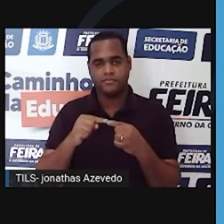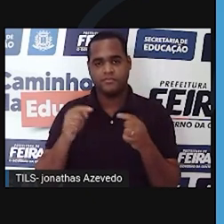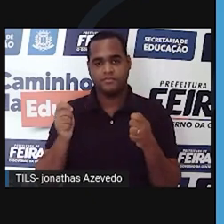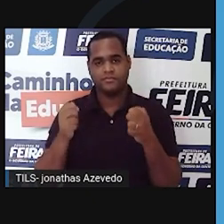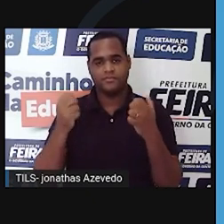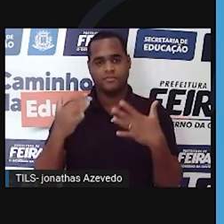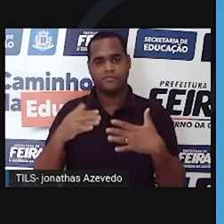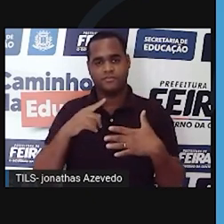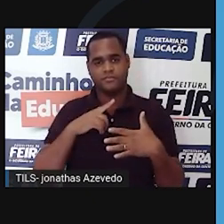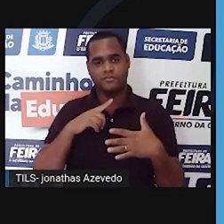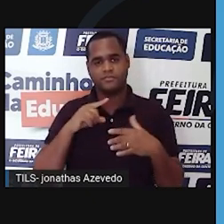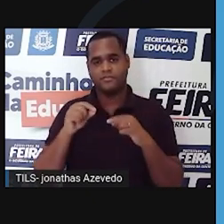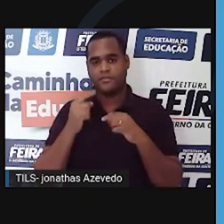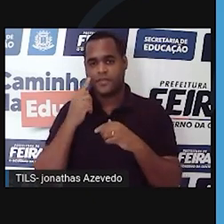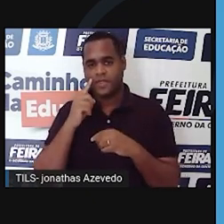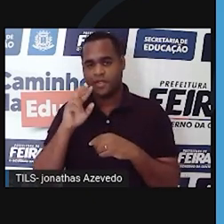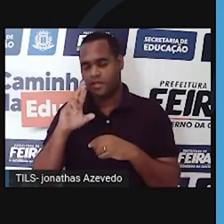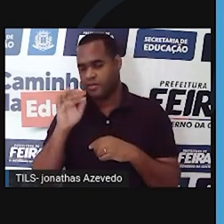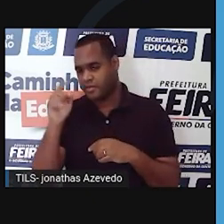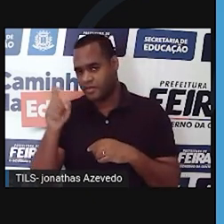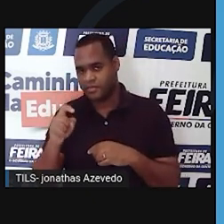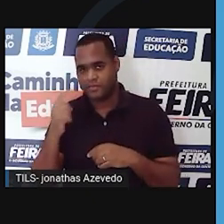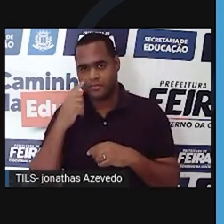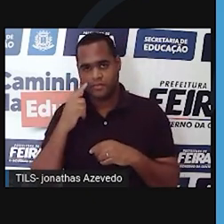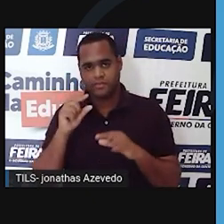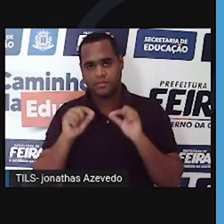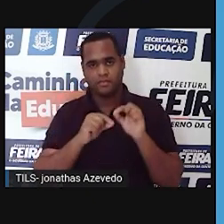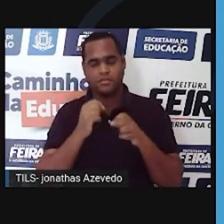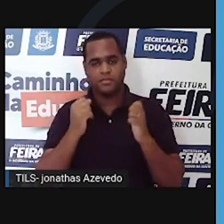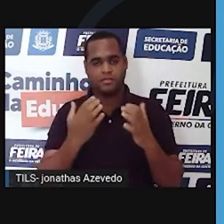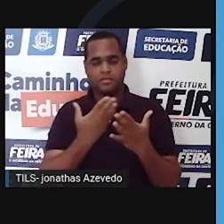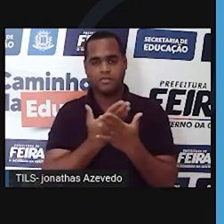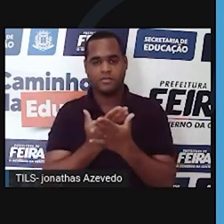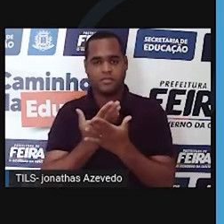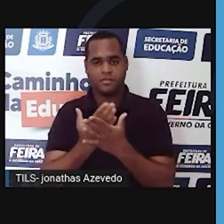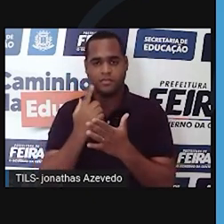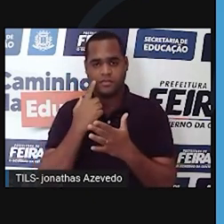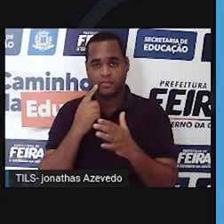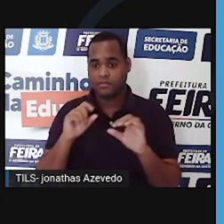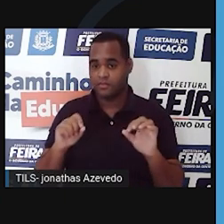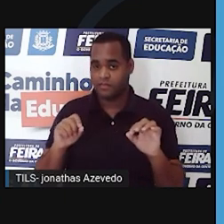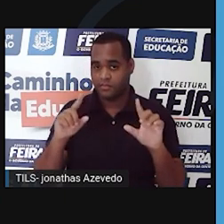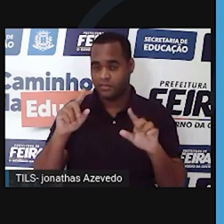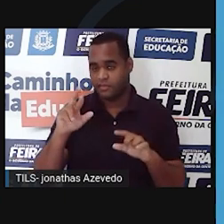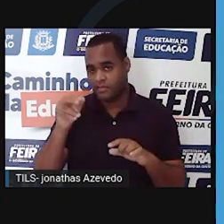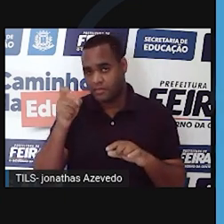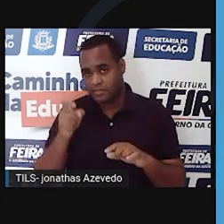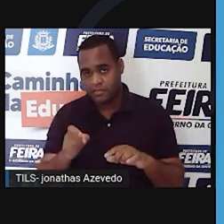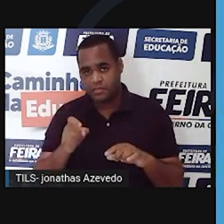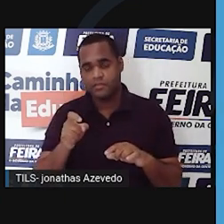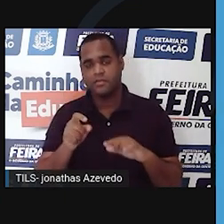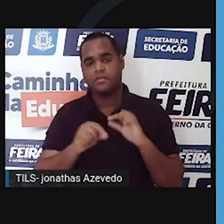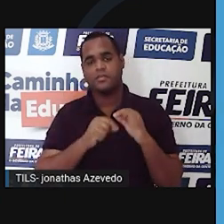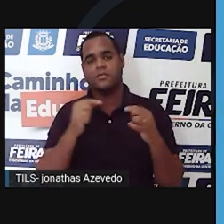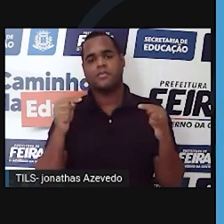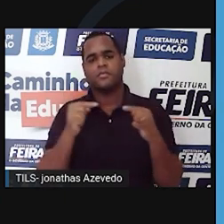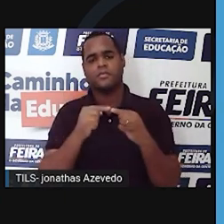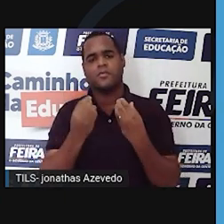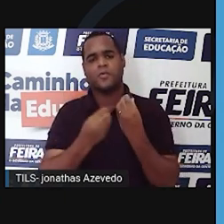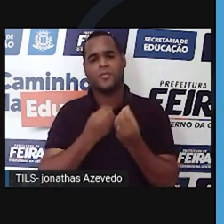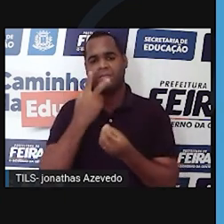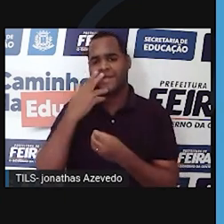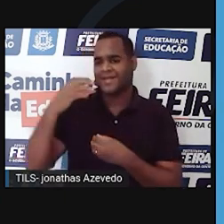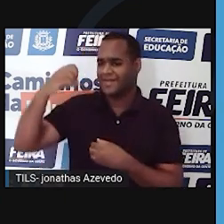de raio-x, ela montou um esquema como esse. Esse tubo aqui de raio-x, ele funciona como uma